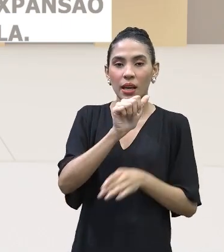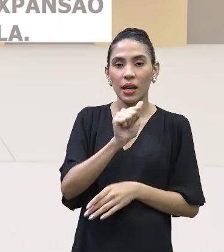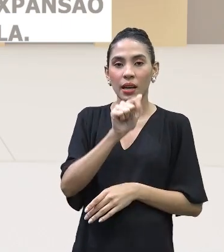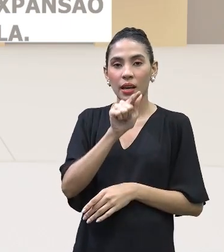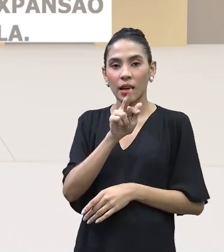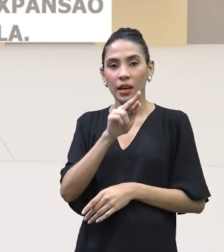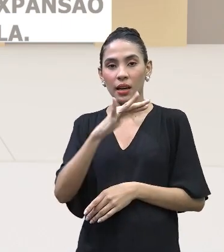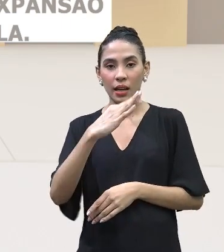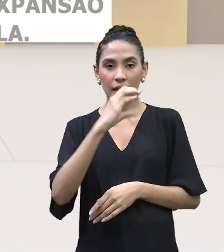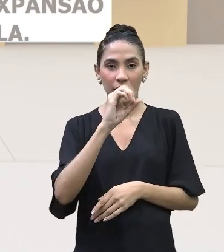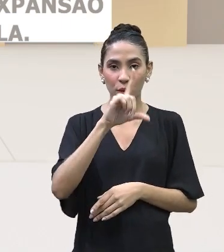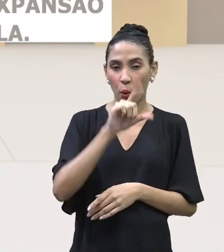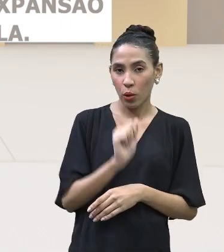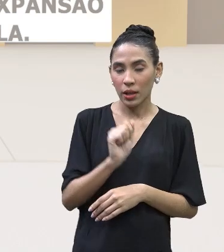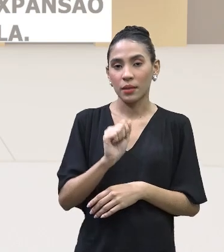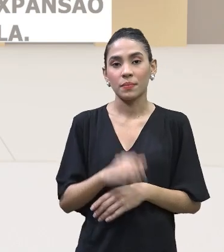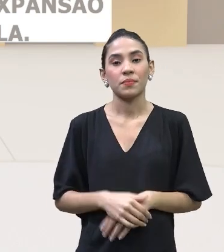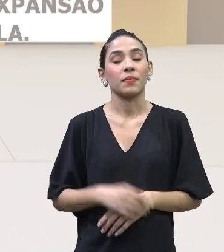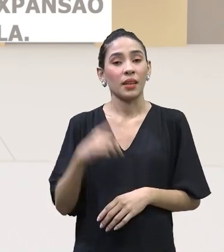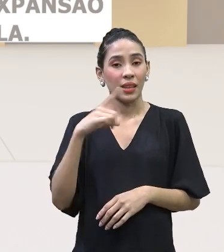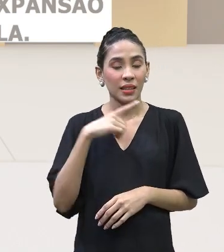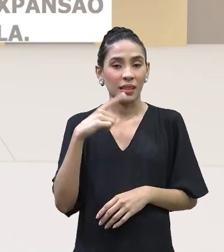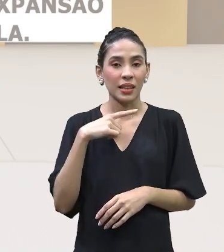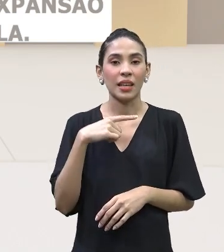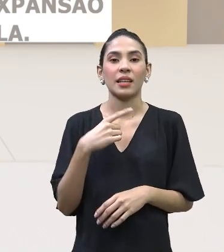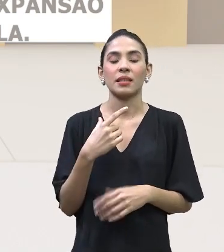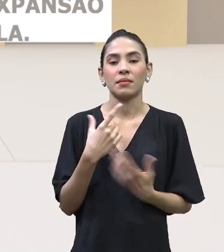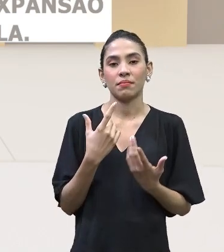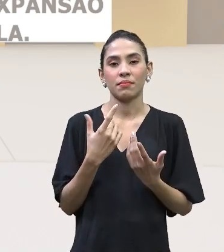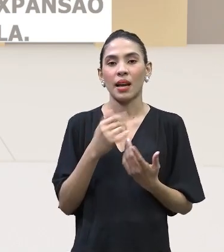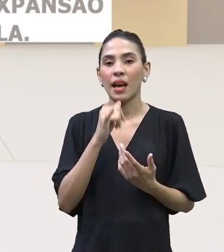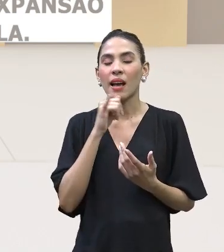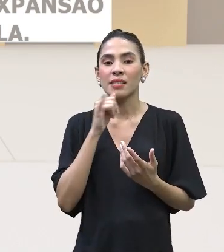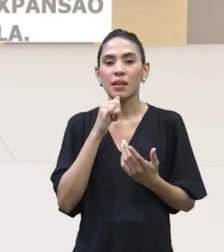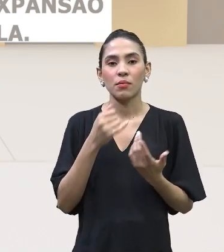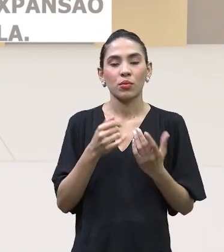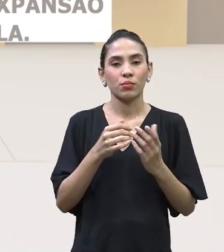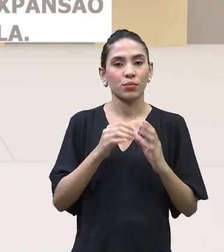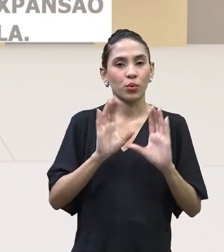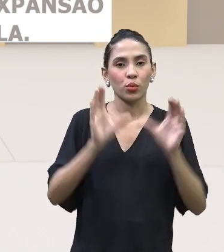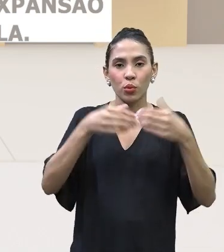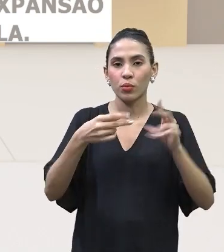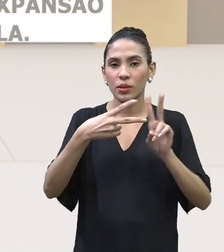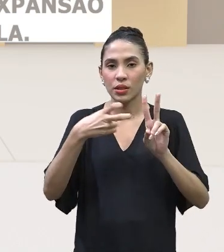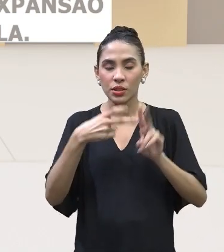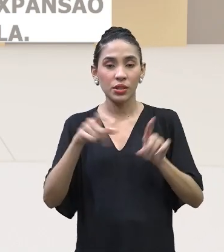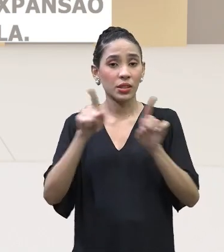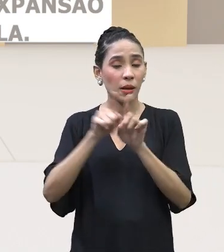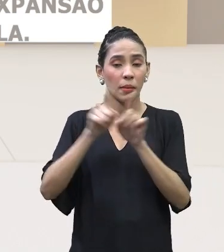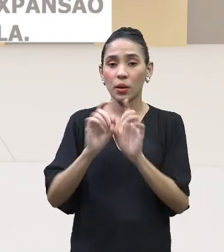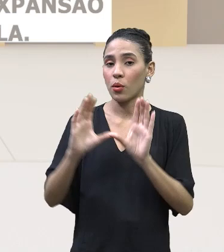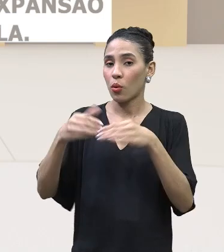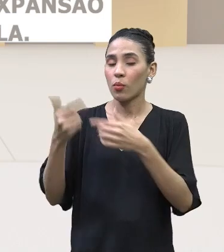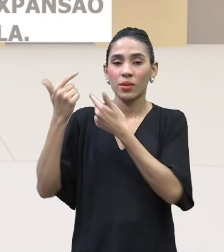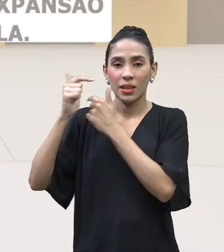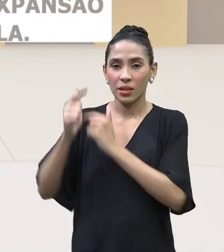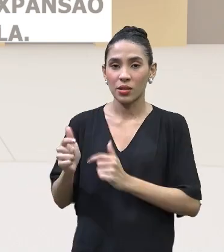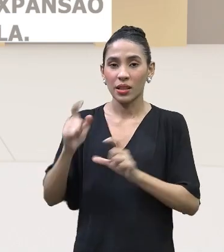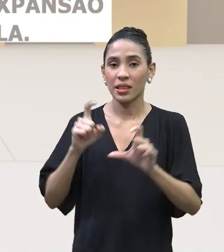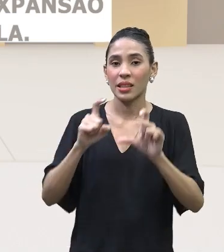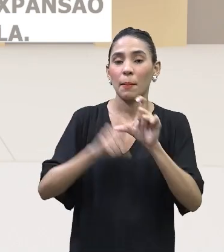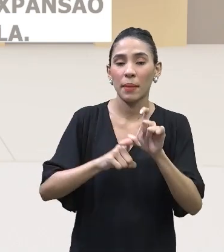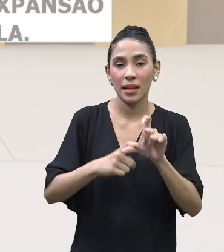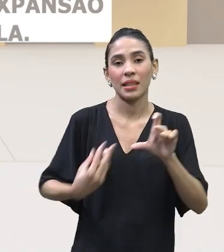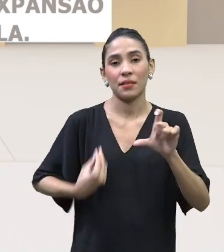falou para vocês, não, existe resistência, tanto que em populações indígenas, como também de populações tradicionais que dependem da